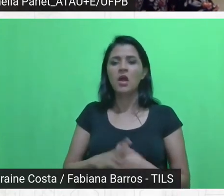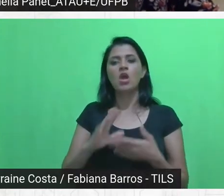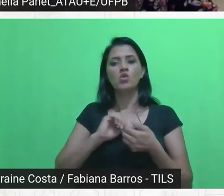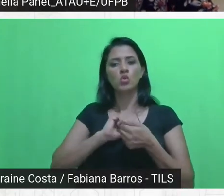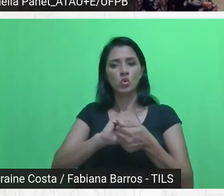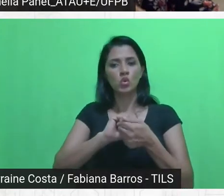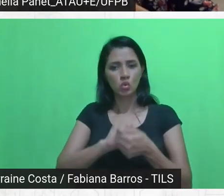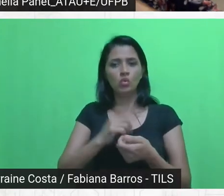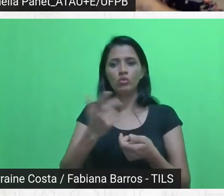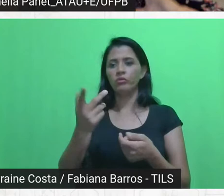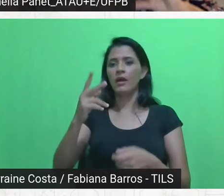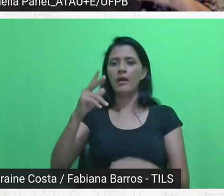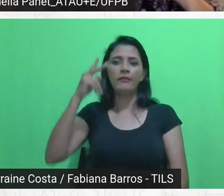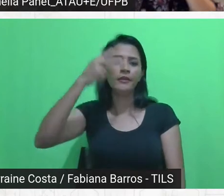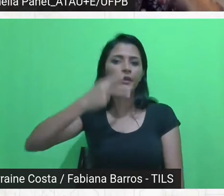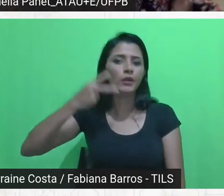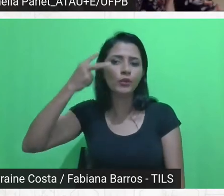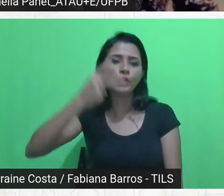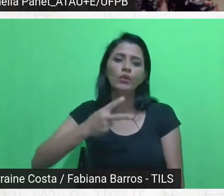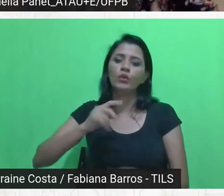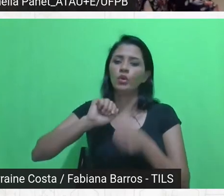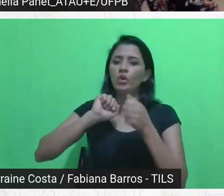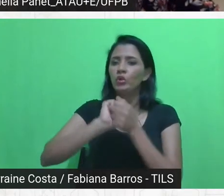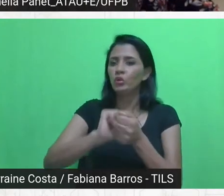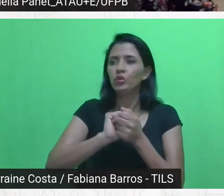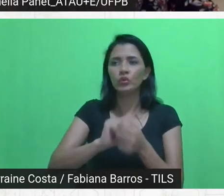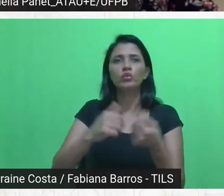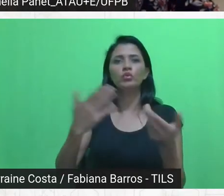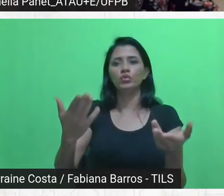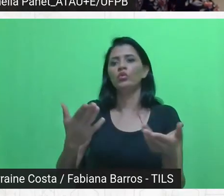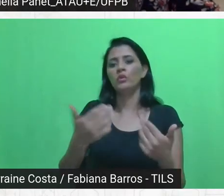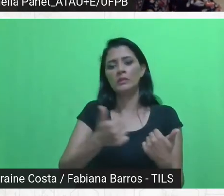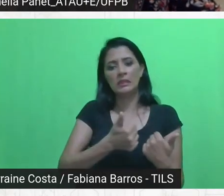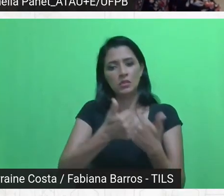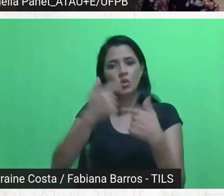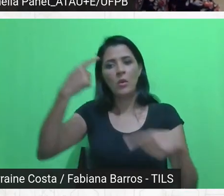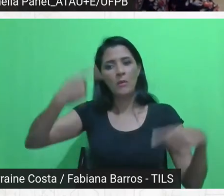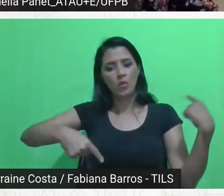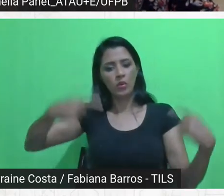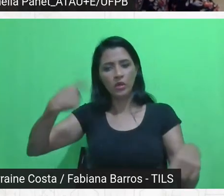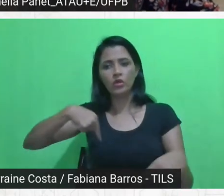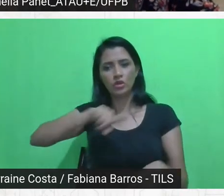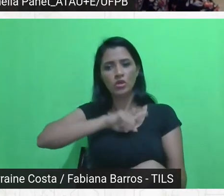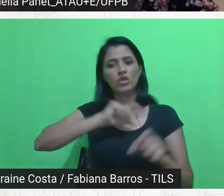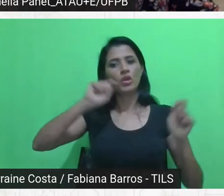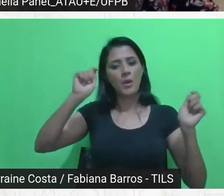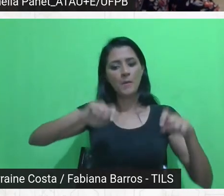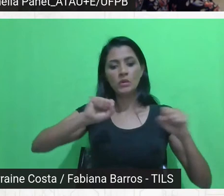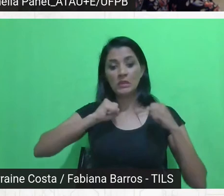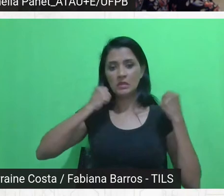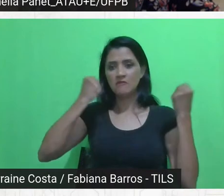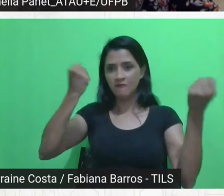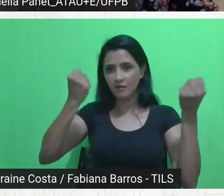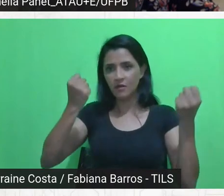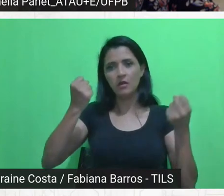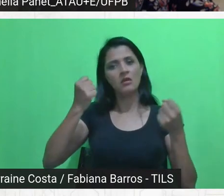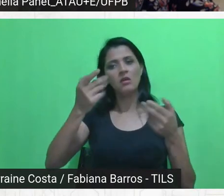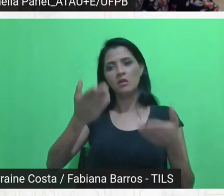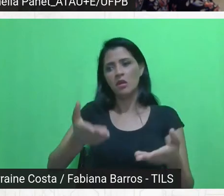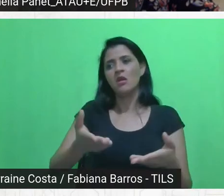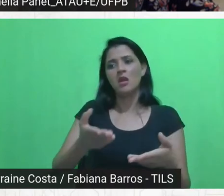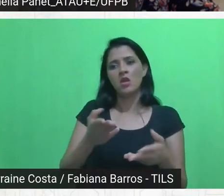vereadores, junto a todos os assessores políticos, para que a gente possa defender essa bandeira, né, como sendo